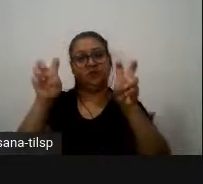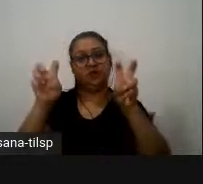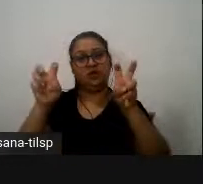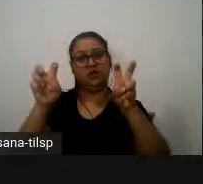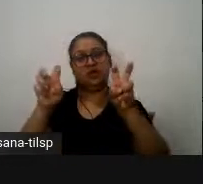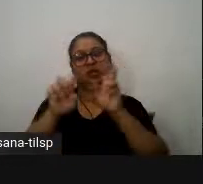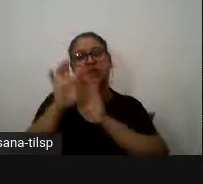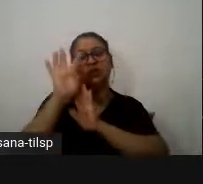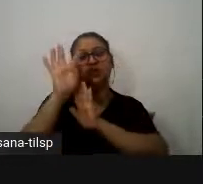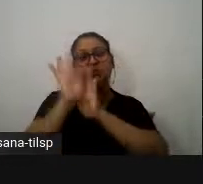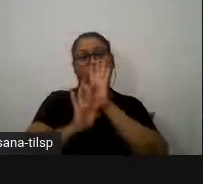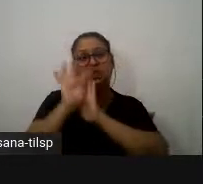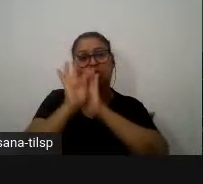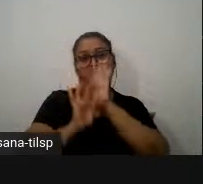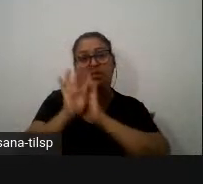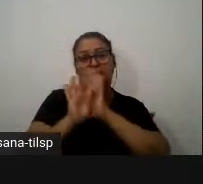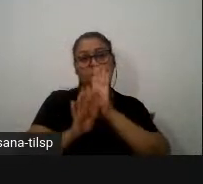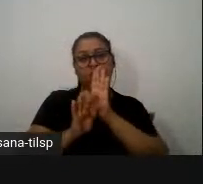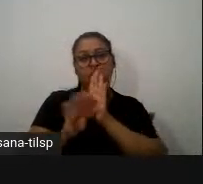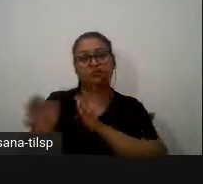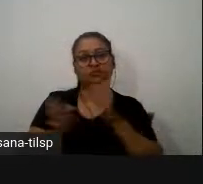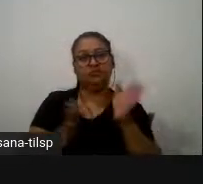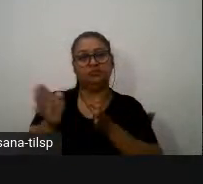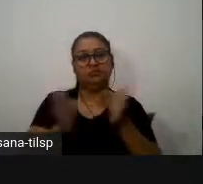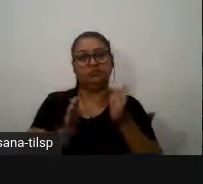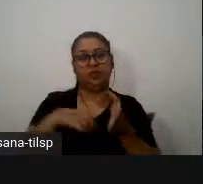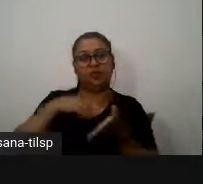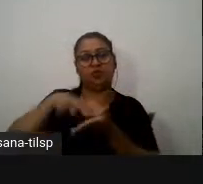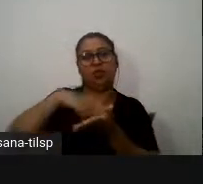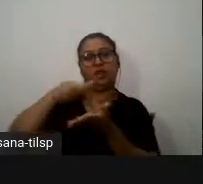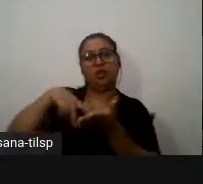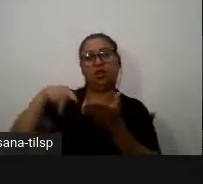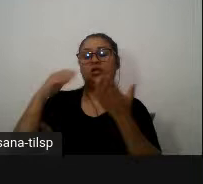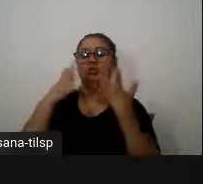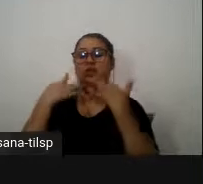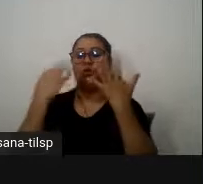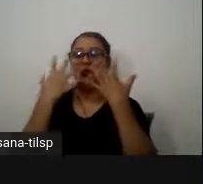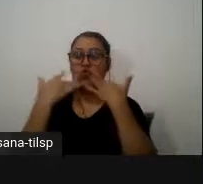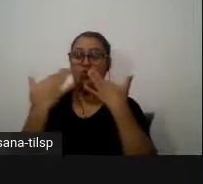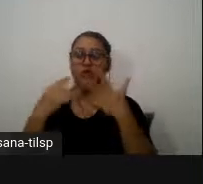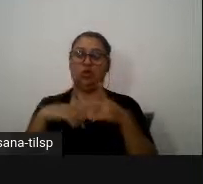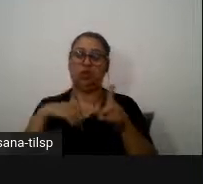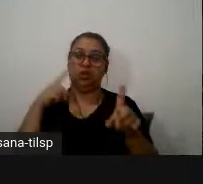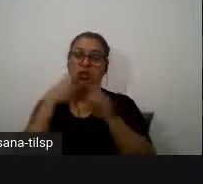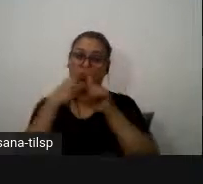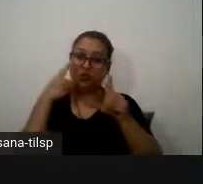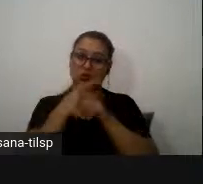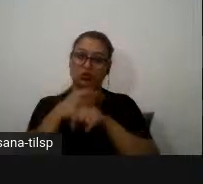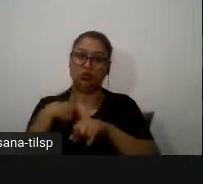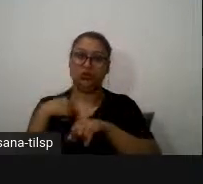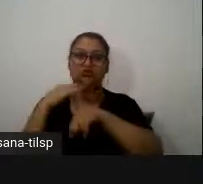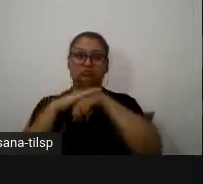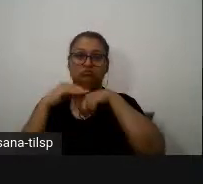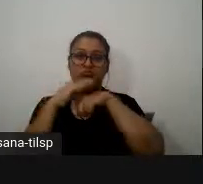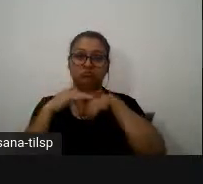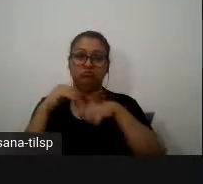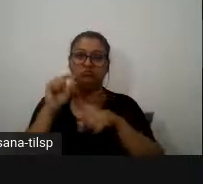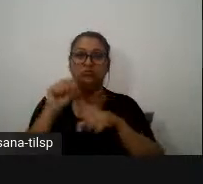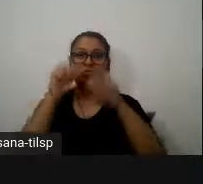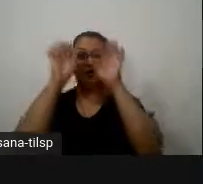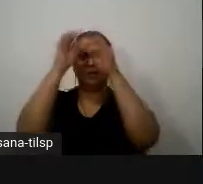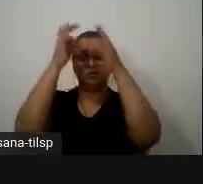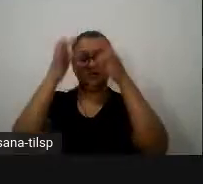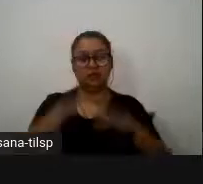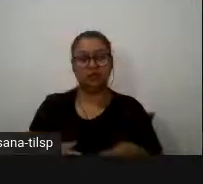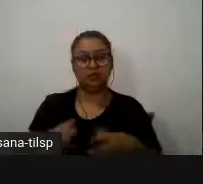textual perdão esquemas de dança e exibições coloridas ajudam os maços a cortejar as fêmeas aqui é uma explicação mais técnica